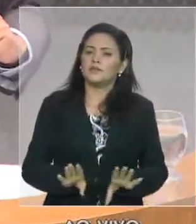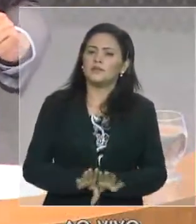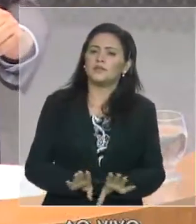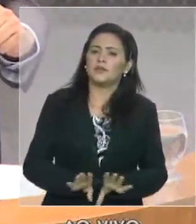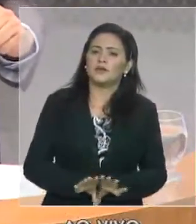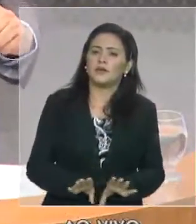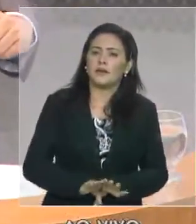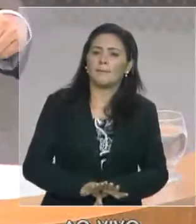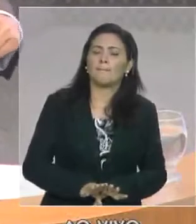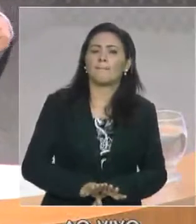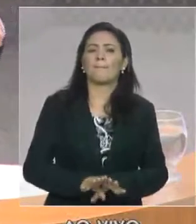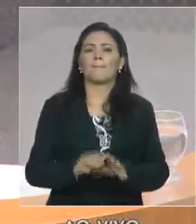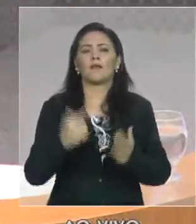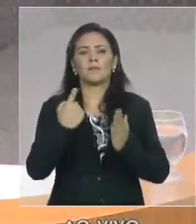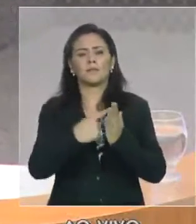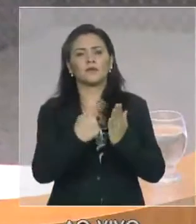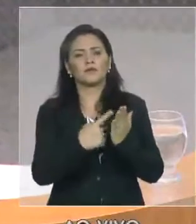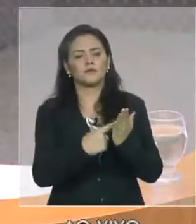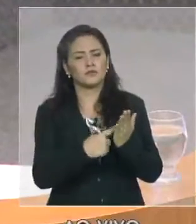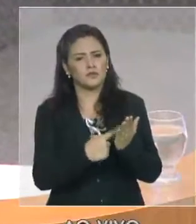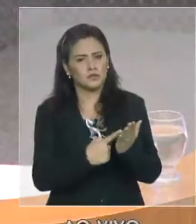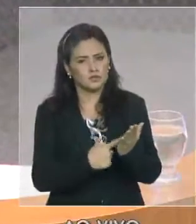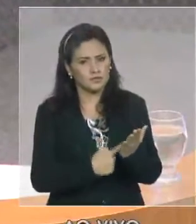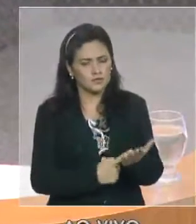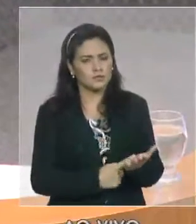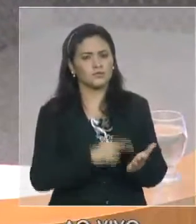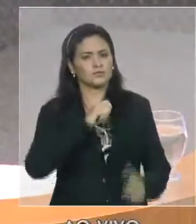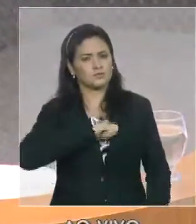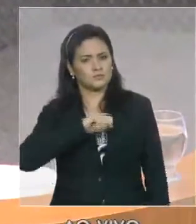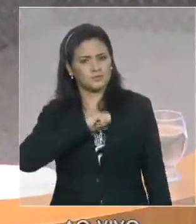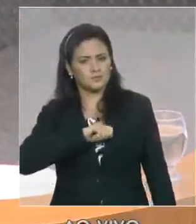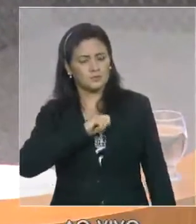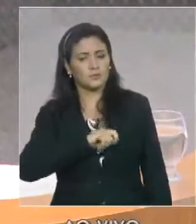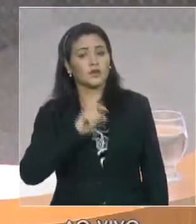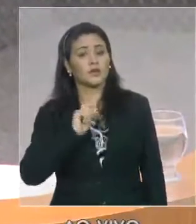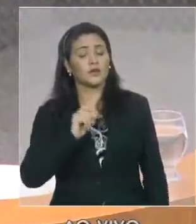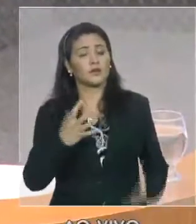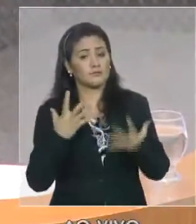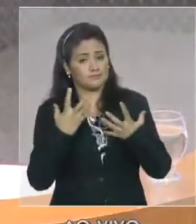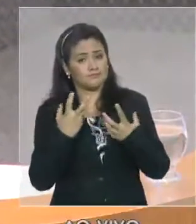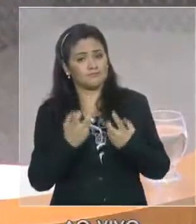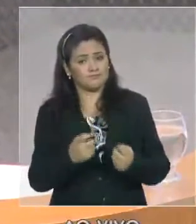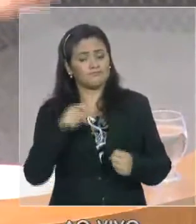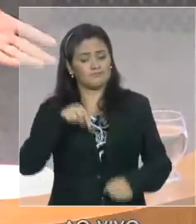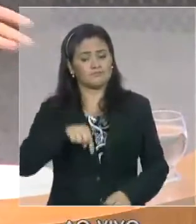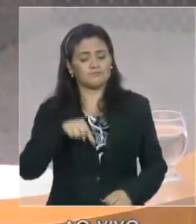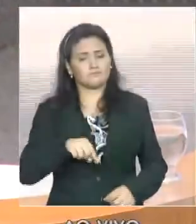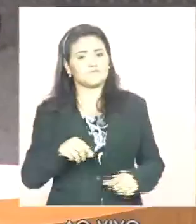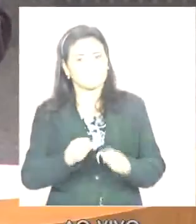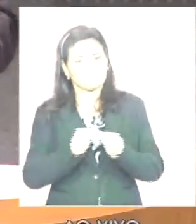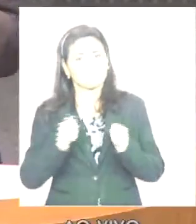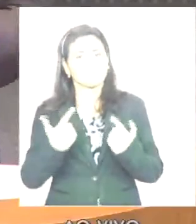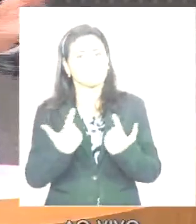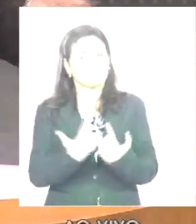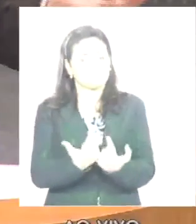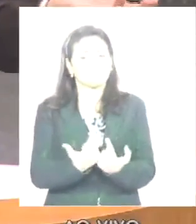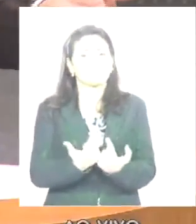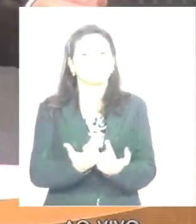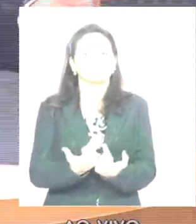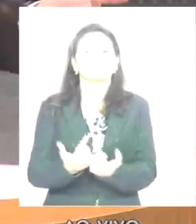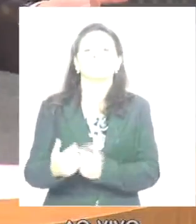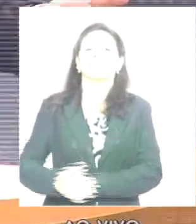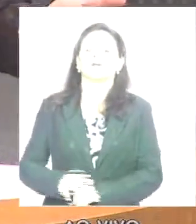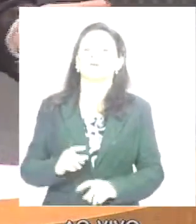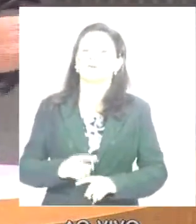havia sido aprovado por esta Assembleia no governo anterior, e nós honramos. Era possível fazê-lo e